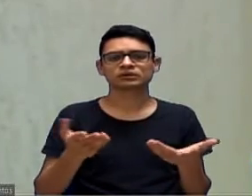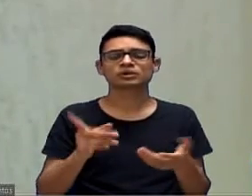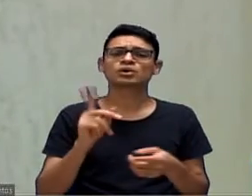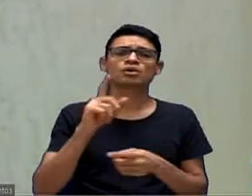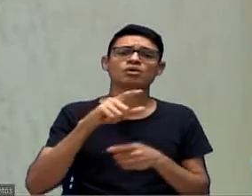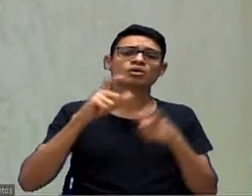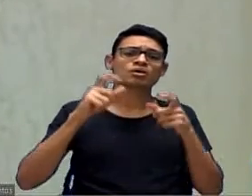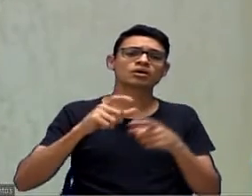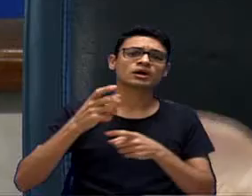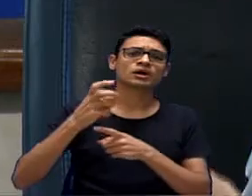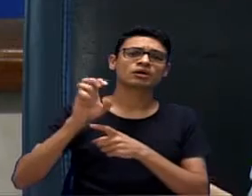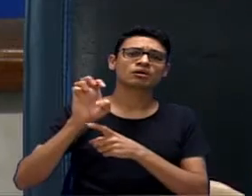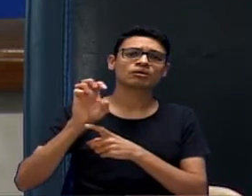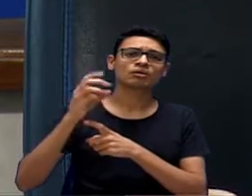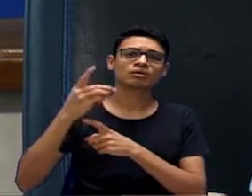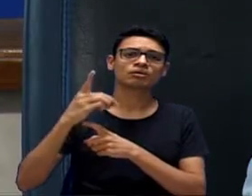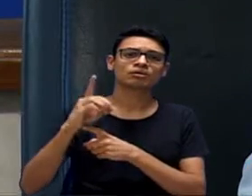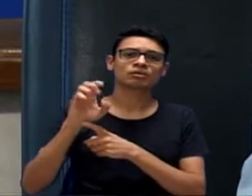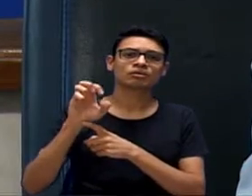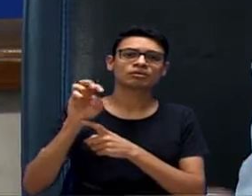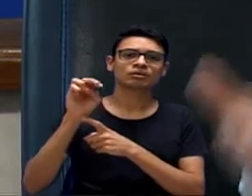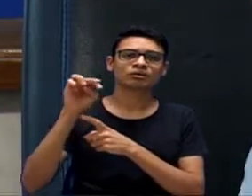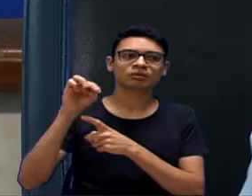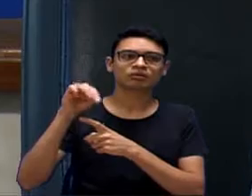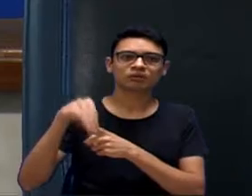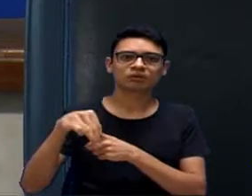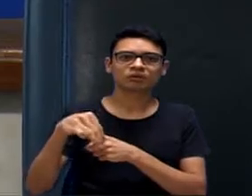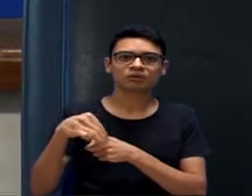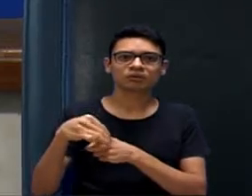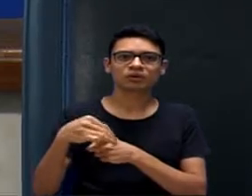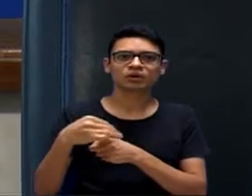comprar um barracão de fábrica para fazer uma escola emergencial.